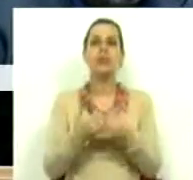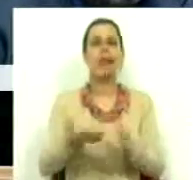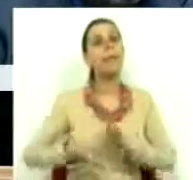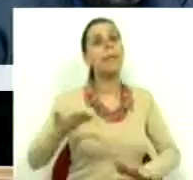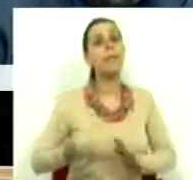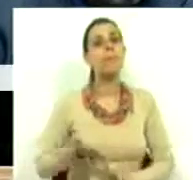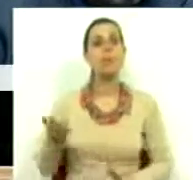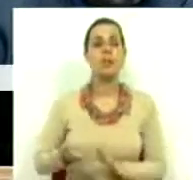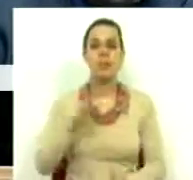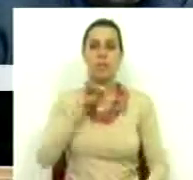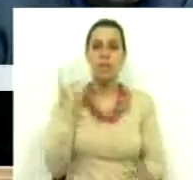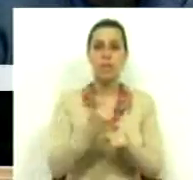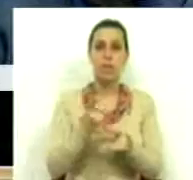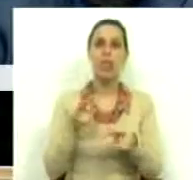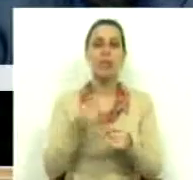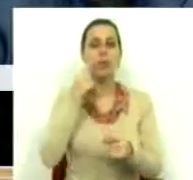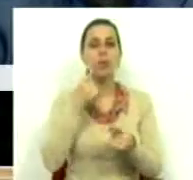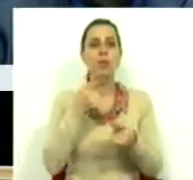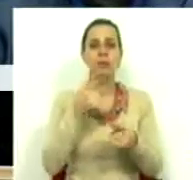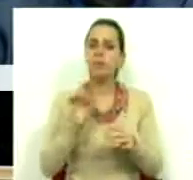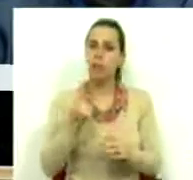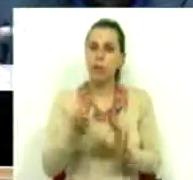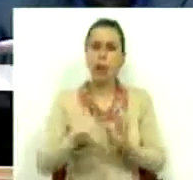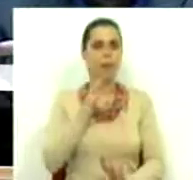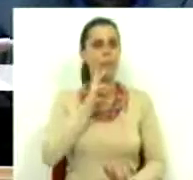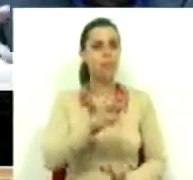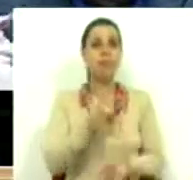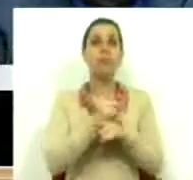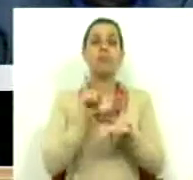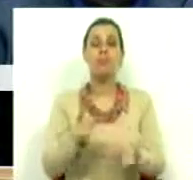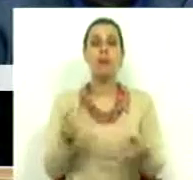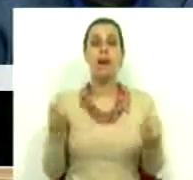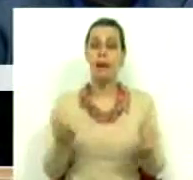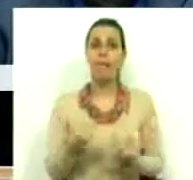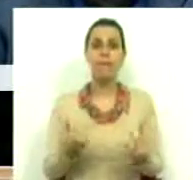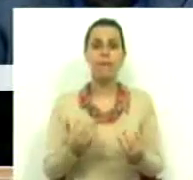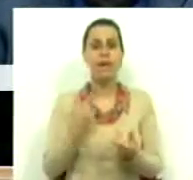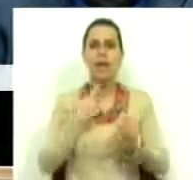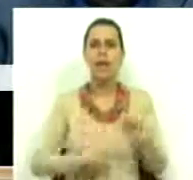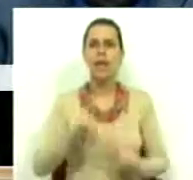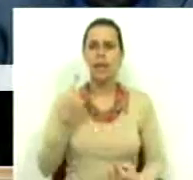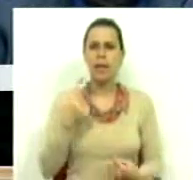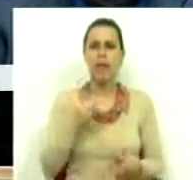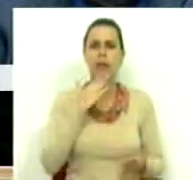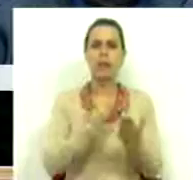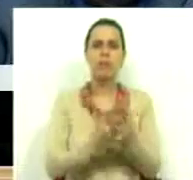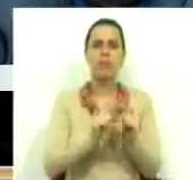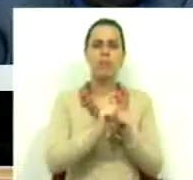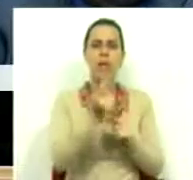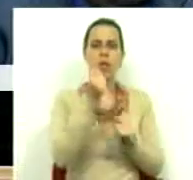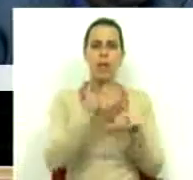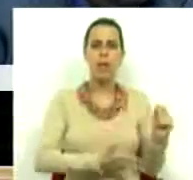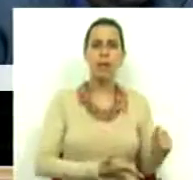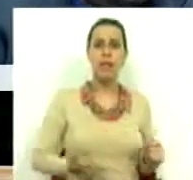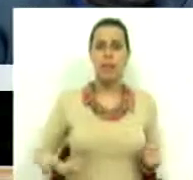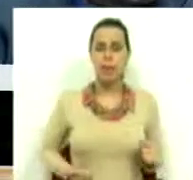emergente, exigindo um tratamento expedito, porque se tratava evidentemente de reclamações na atribuição de subsídio